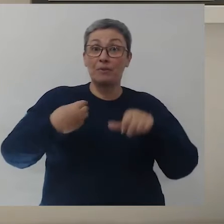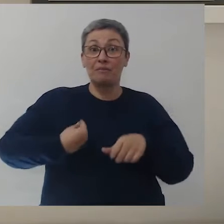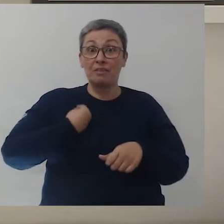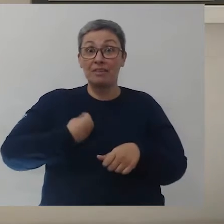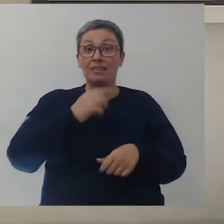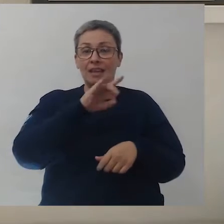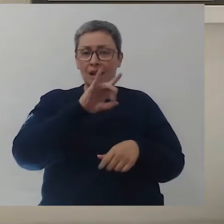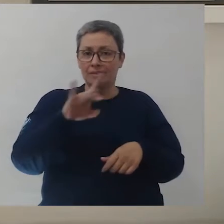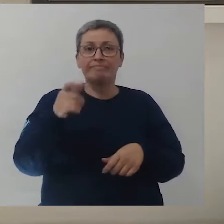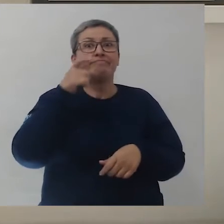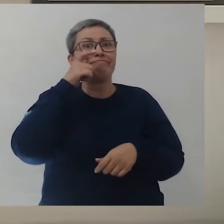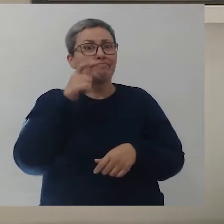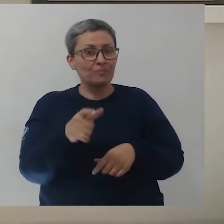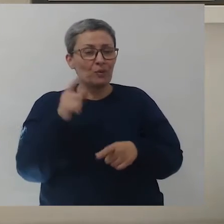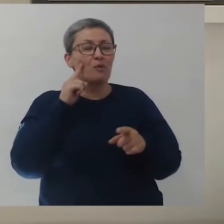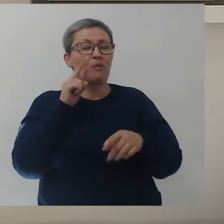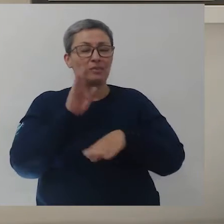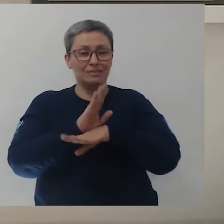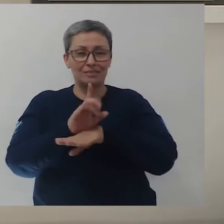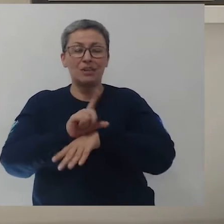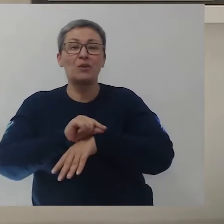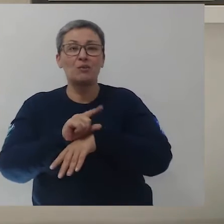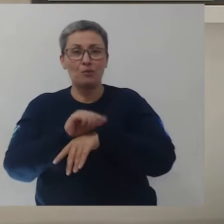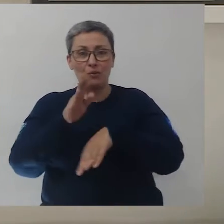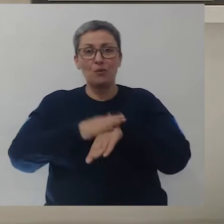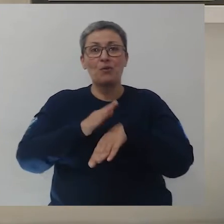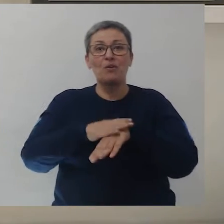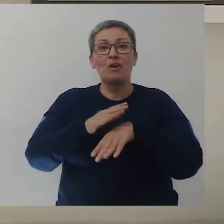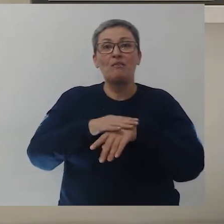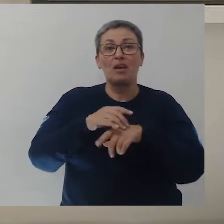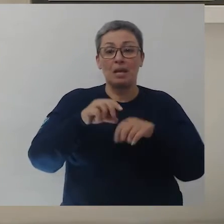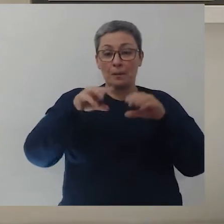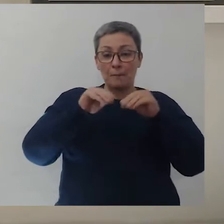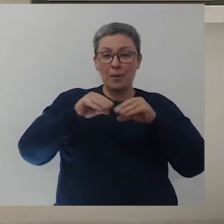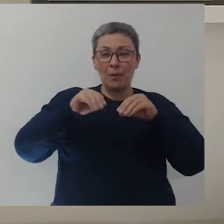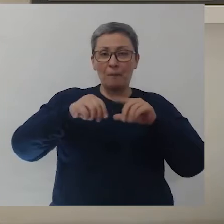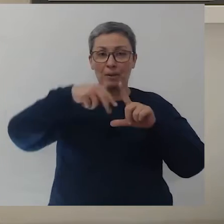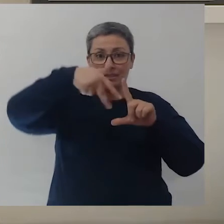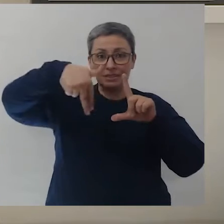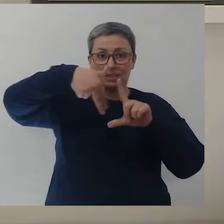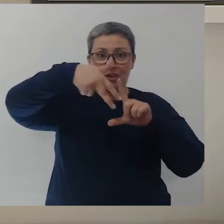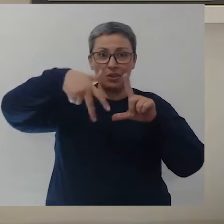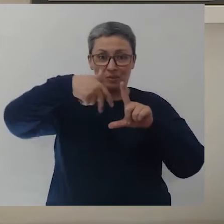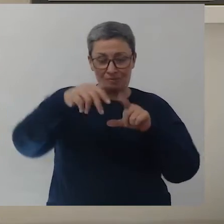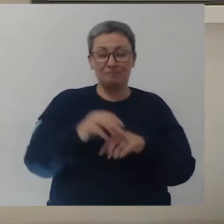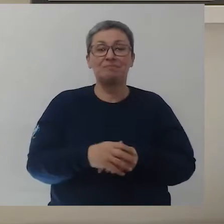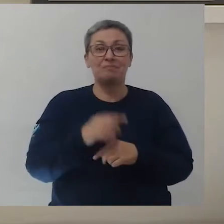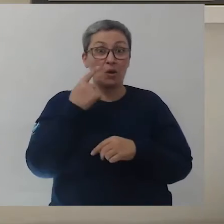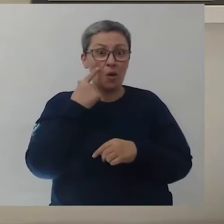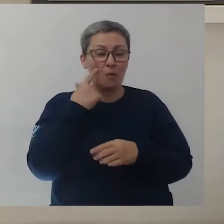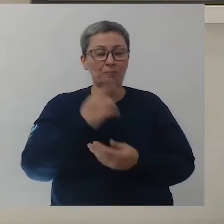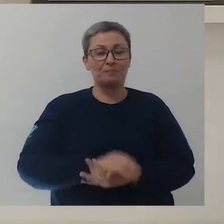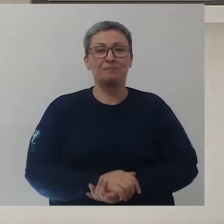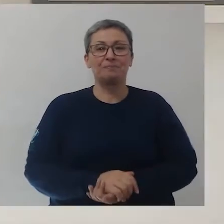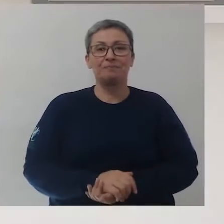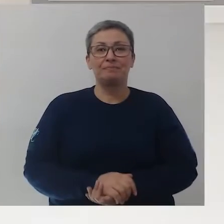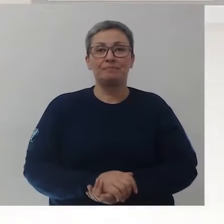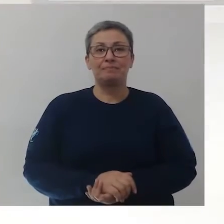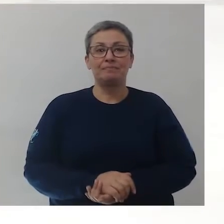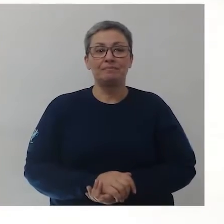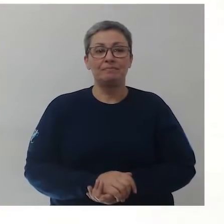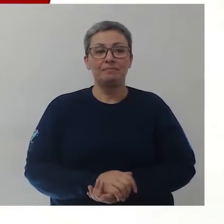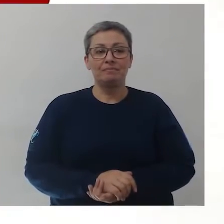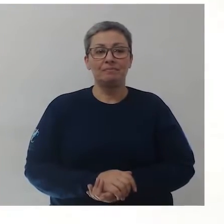um. Vocês vão ver que interessante esse curta, foi feito com massinha, animação, feito com massinha de modelar. Dá uma olhadinha.